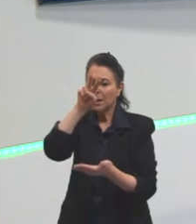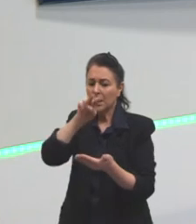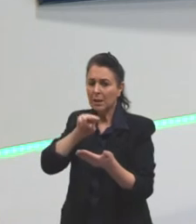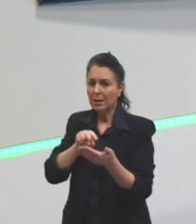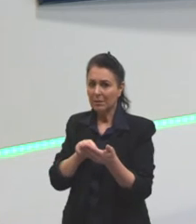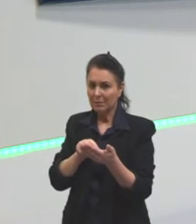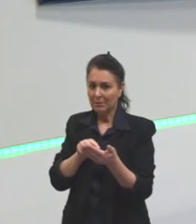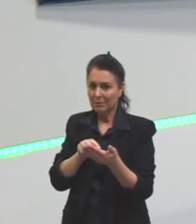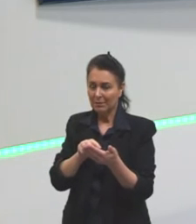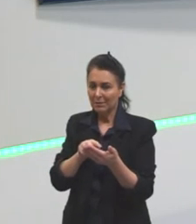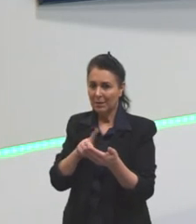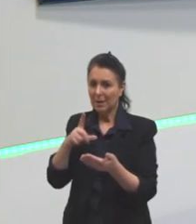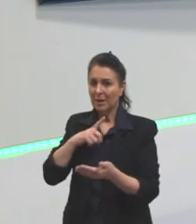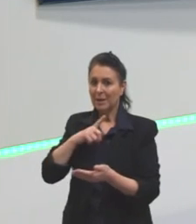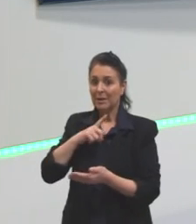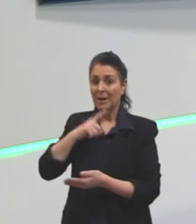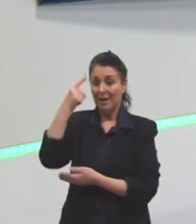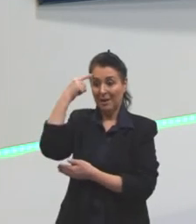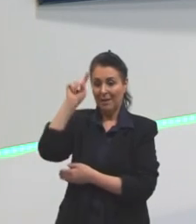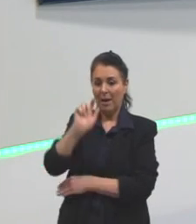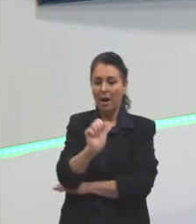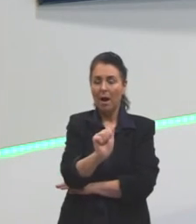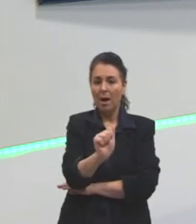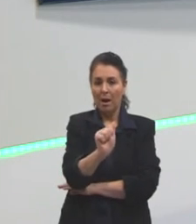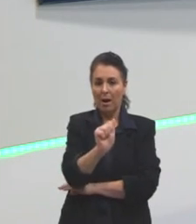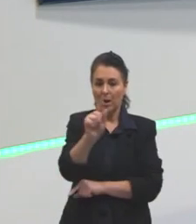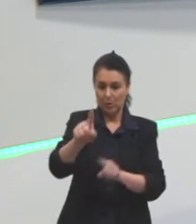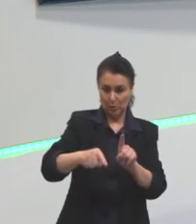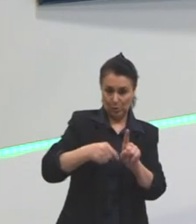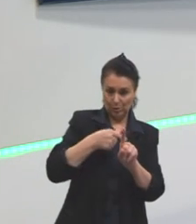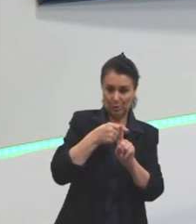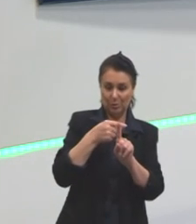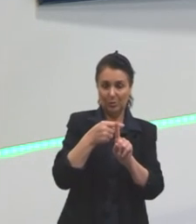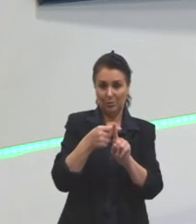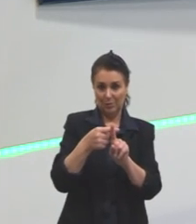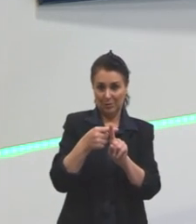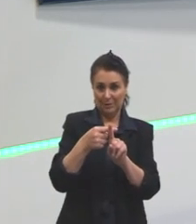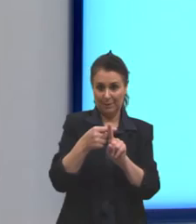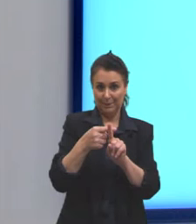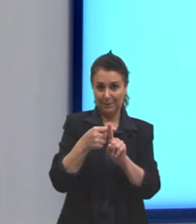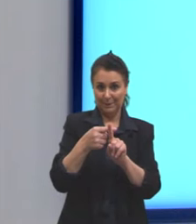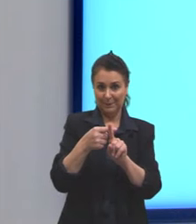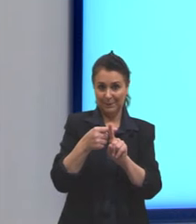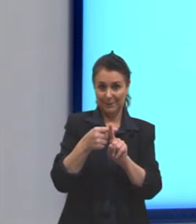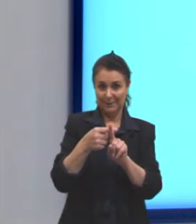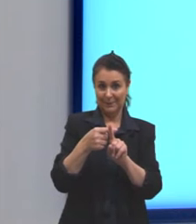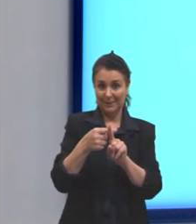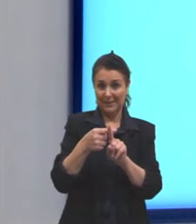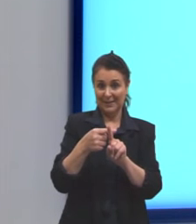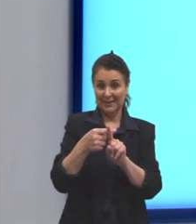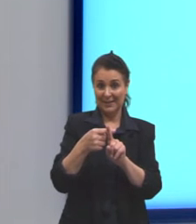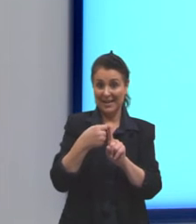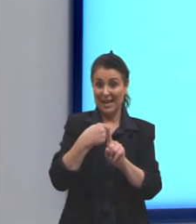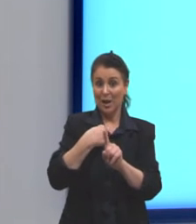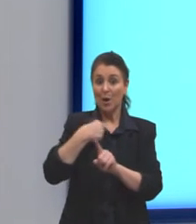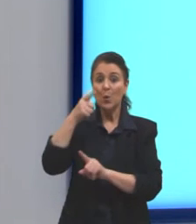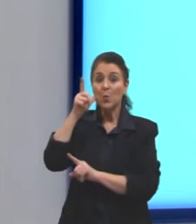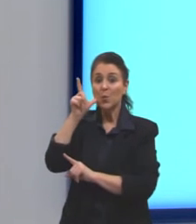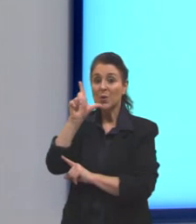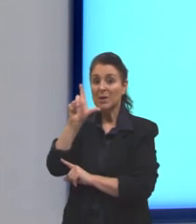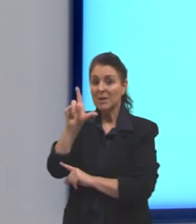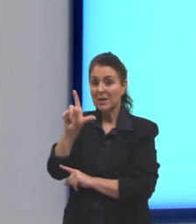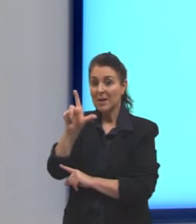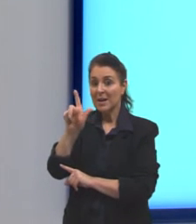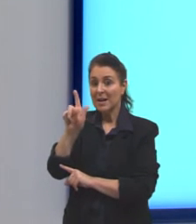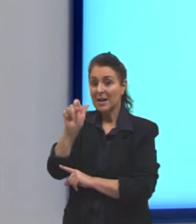Eu tenho uma ideia A e eu somo. Eu, olha a palavra usada aqui, eu ganho,